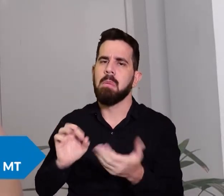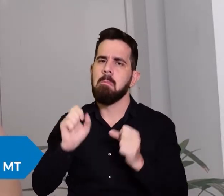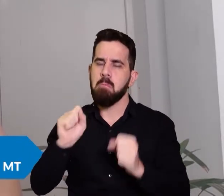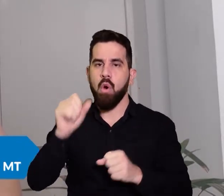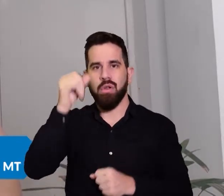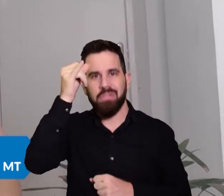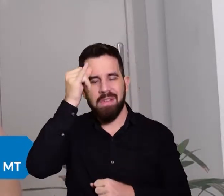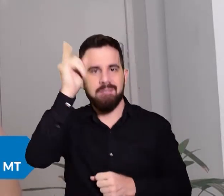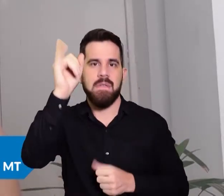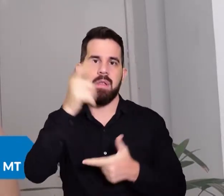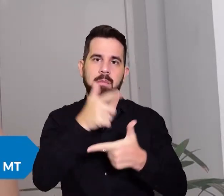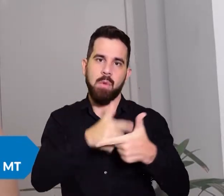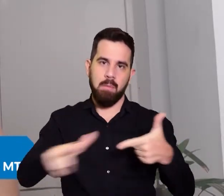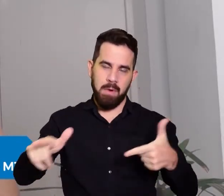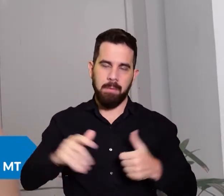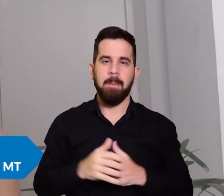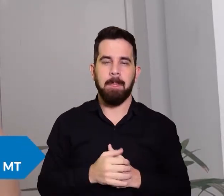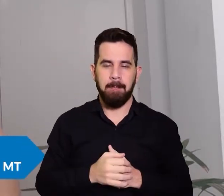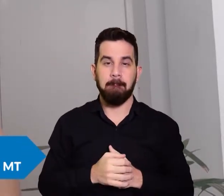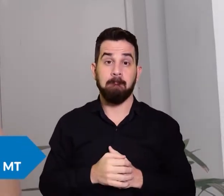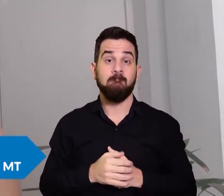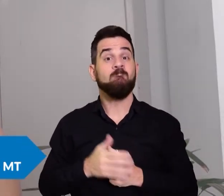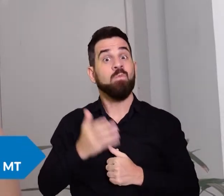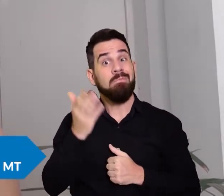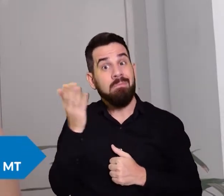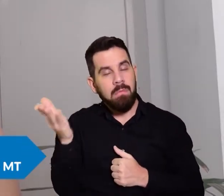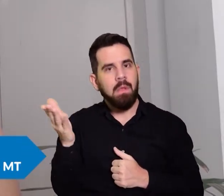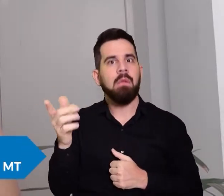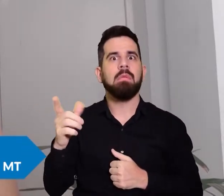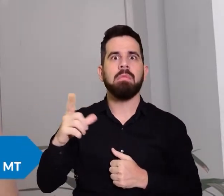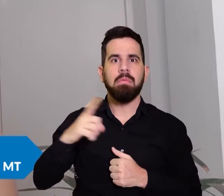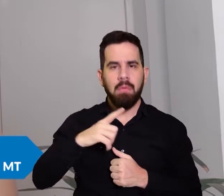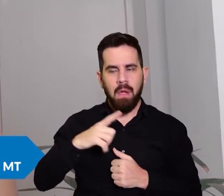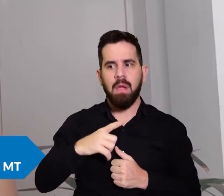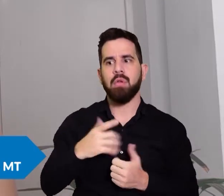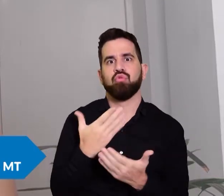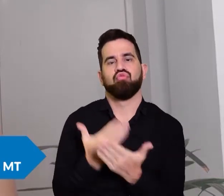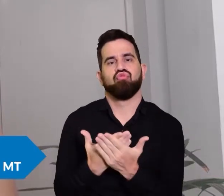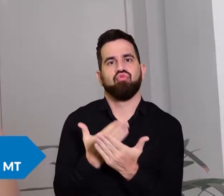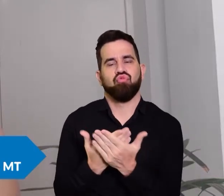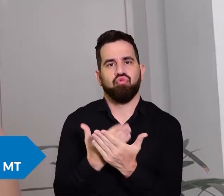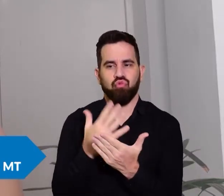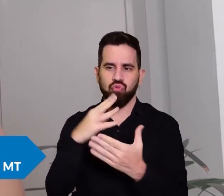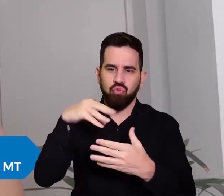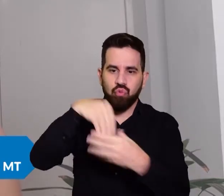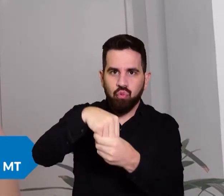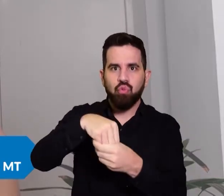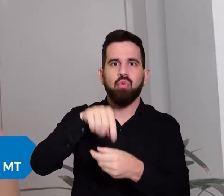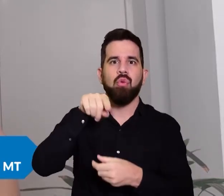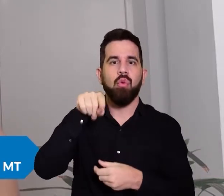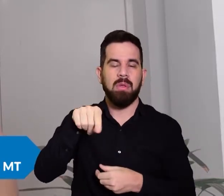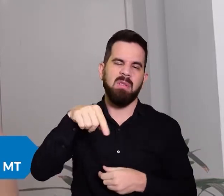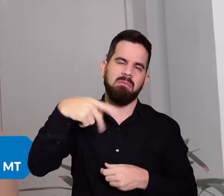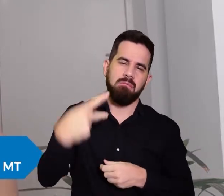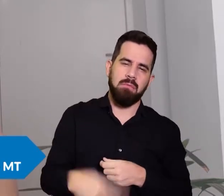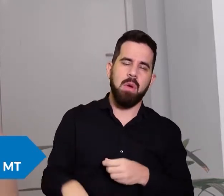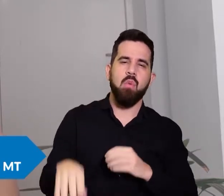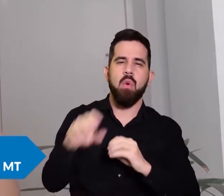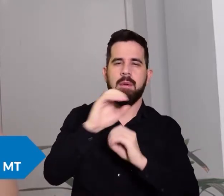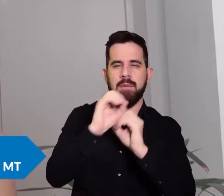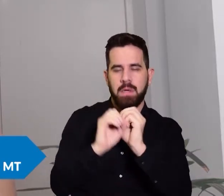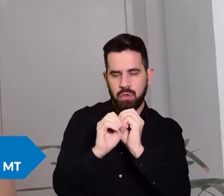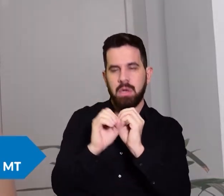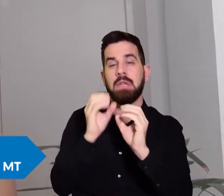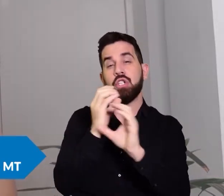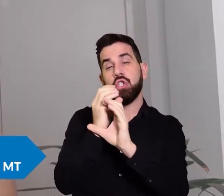Milvo, estudante de Engenharia Ambiental e Sanitária na UFG, resolveu criar com alguns amigos uma plataforma para mostrar de